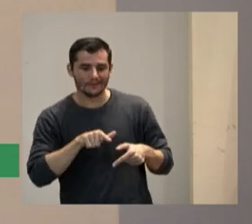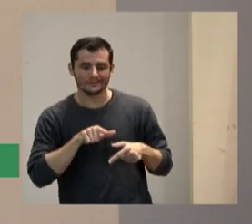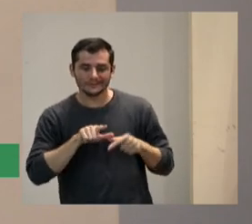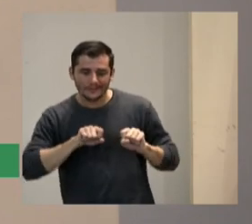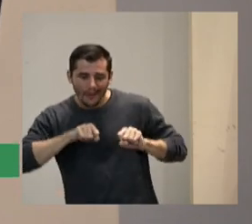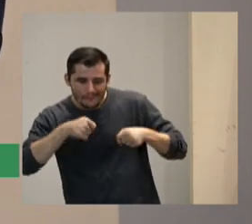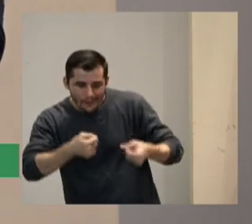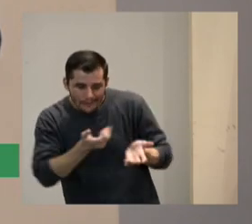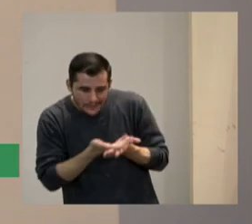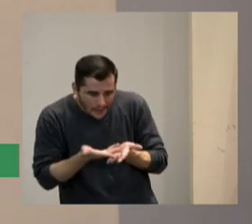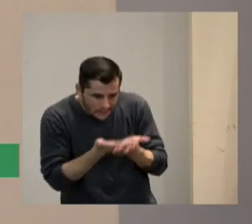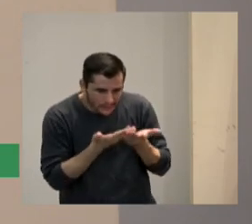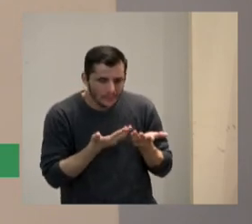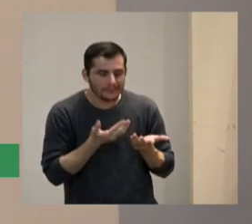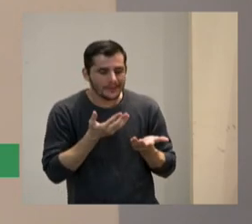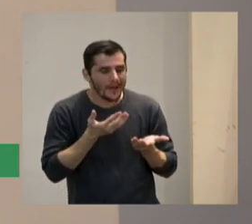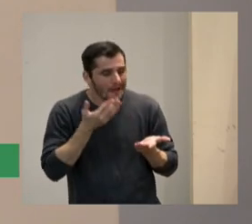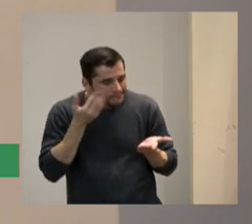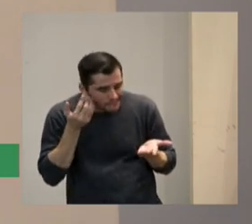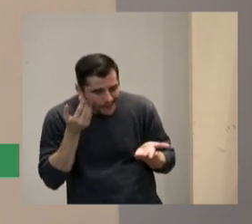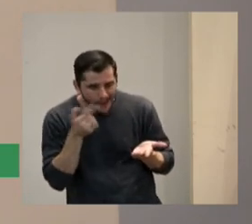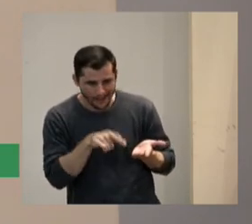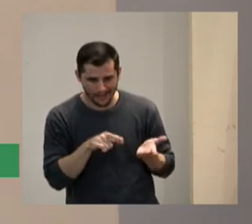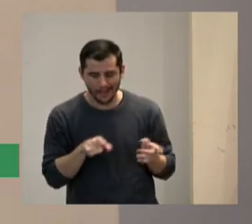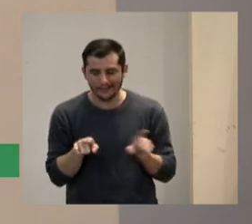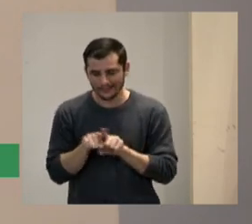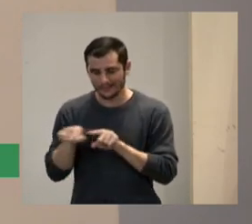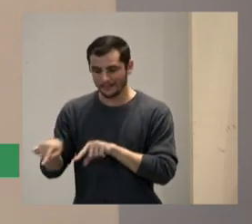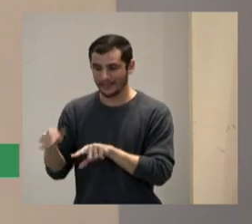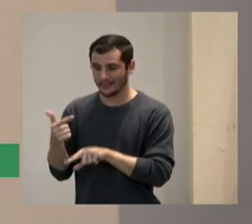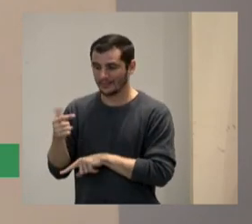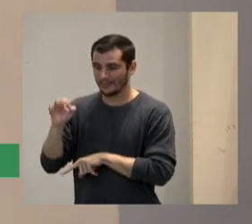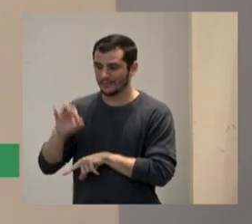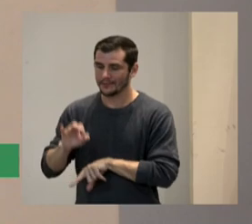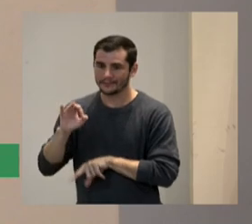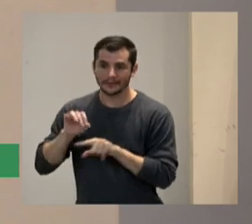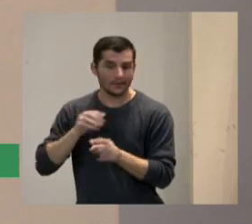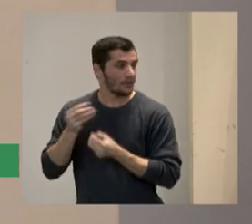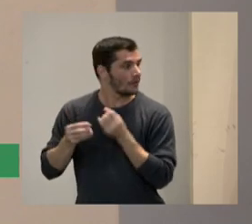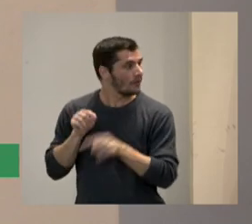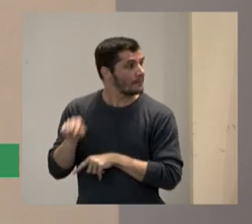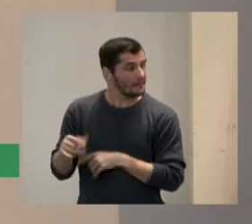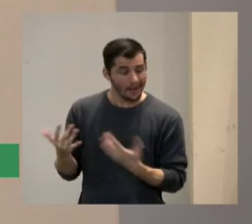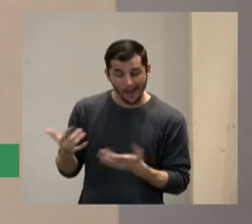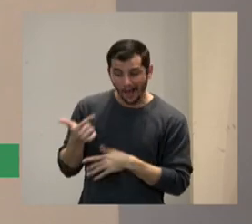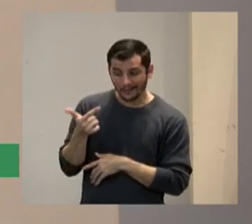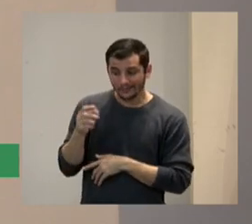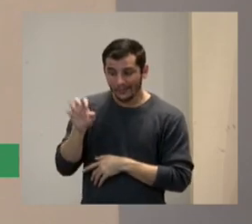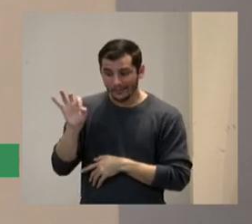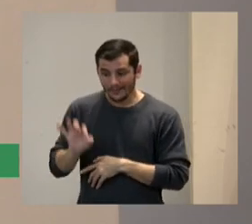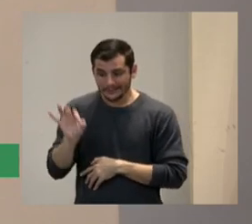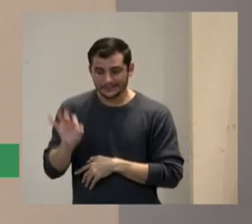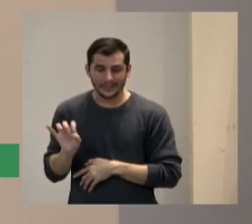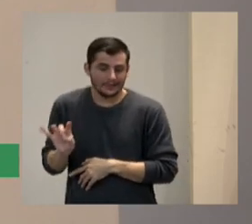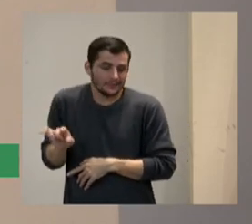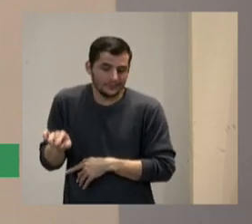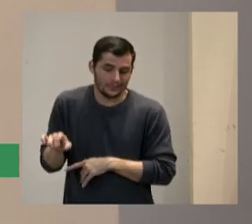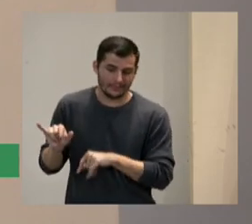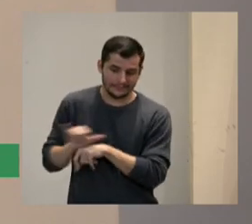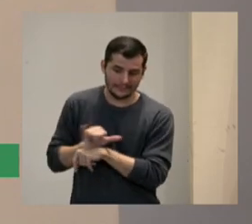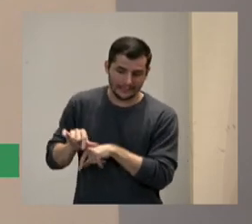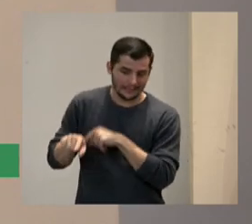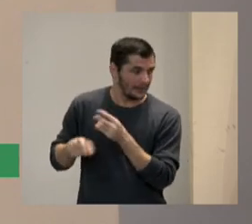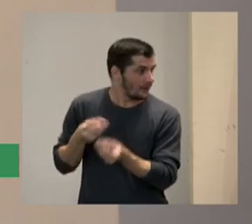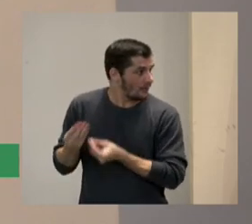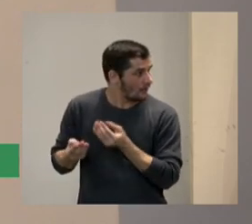e ainda coloquei um 2% aí do ladinho que todo mundo falaria então 2% só funcionar na estratégica não esse